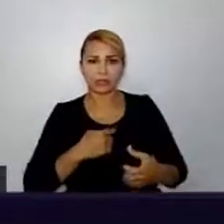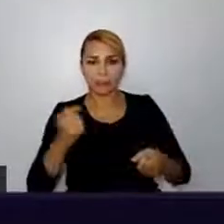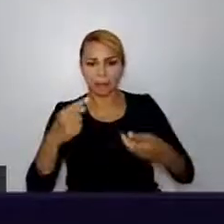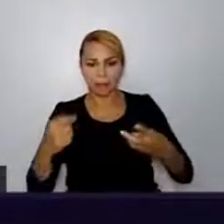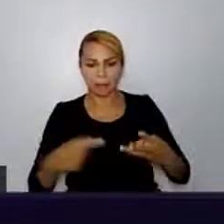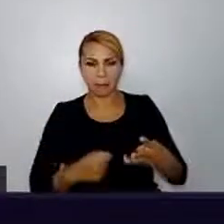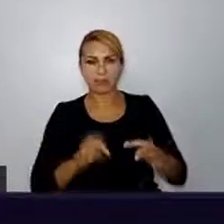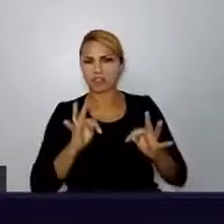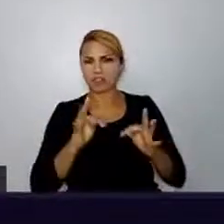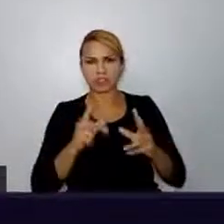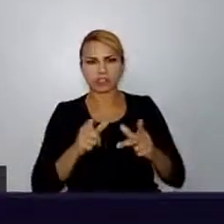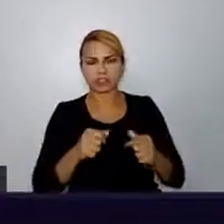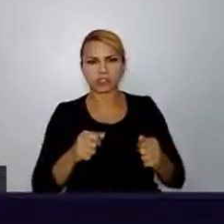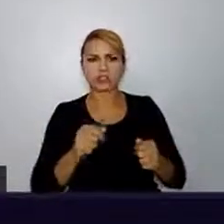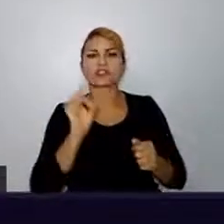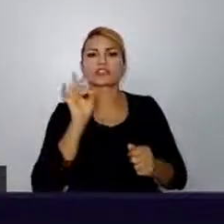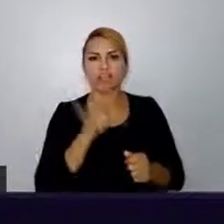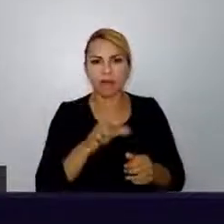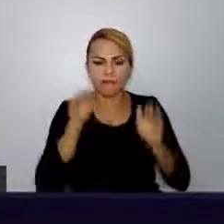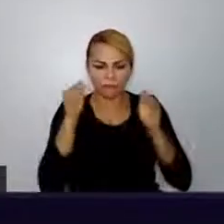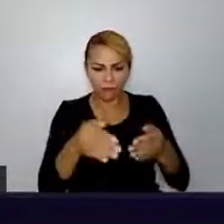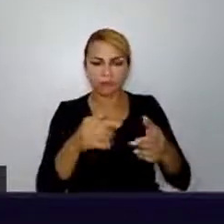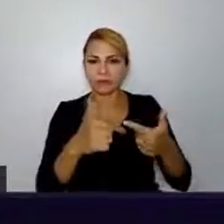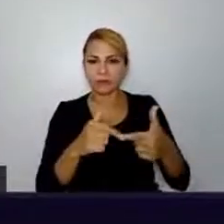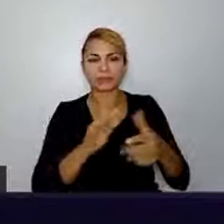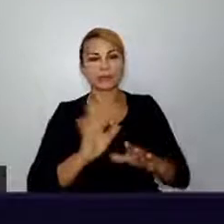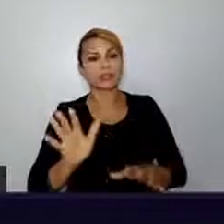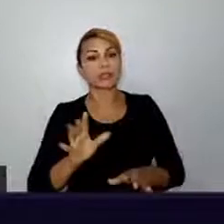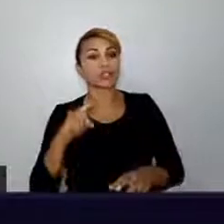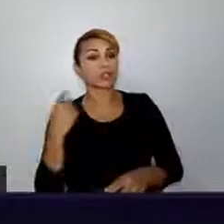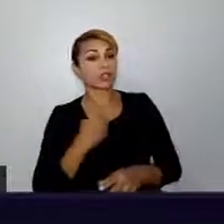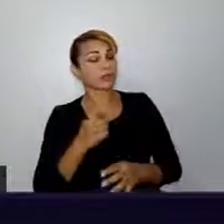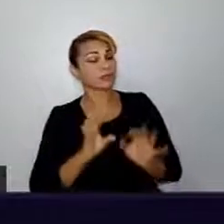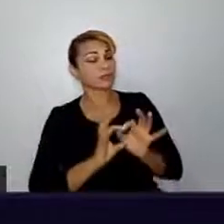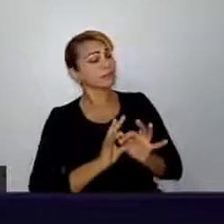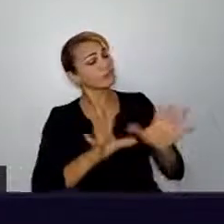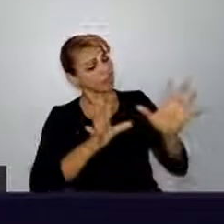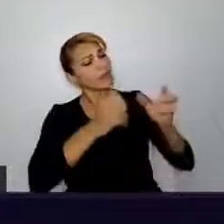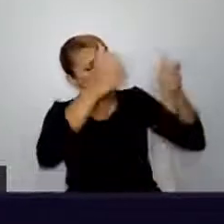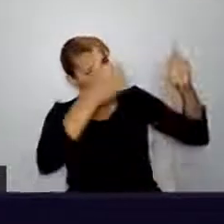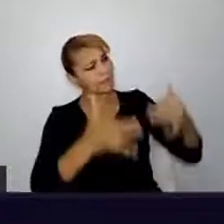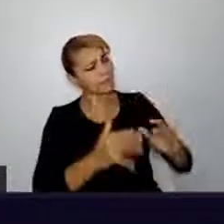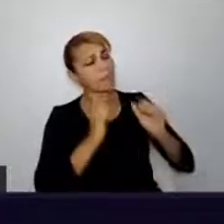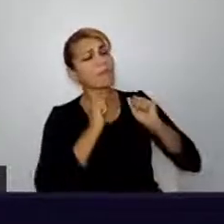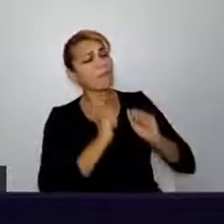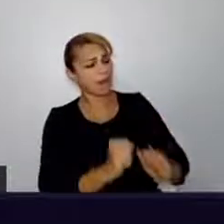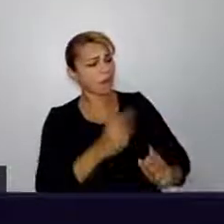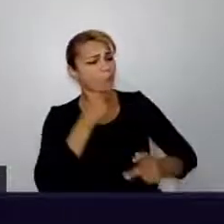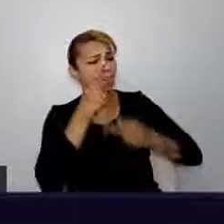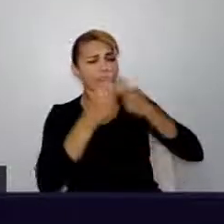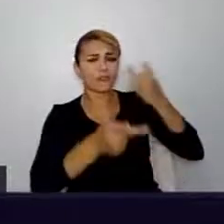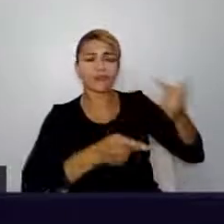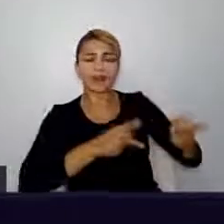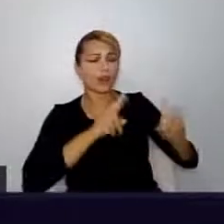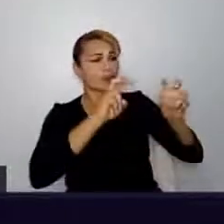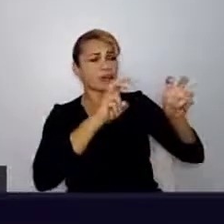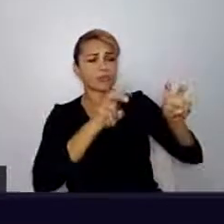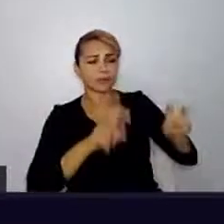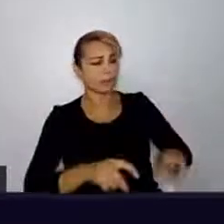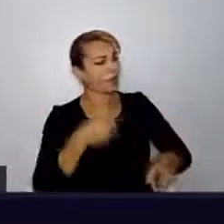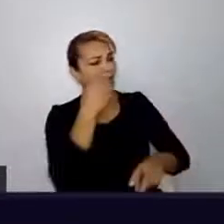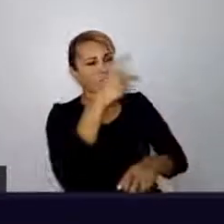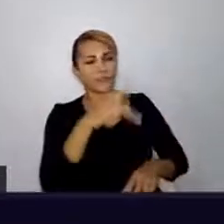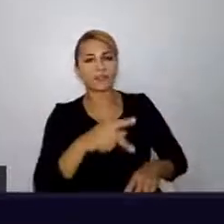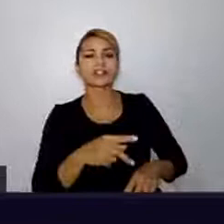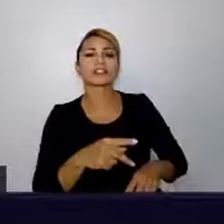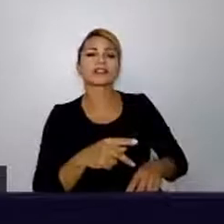a gente pergunta desse jeito. A gente deixa a pessoa livre para falar sobre o que ela quiser falar. ao invés de controlar a